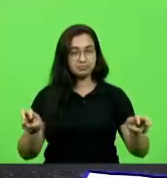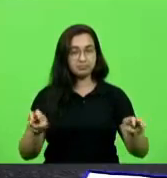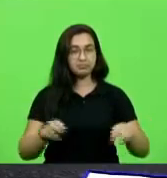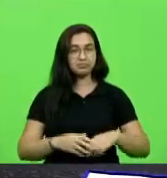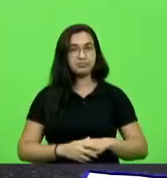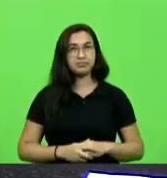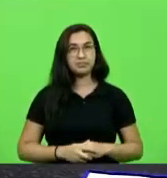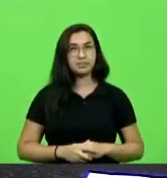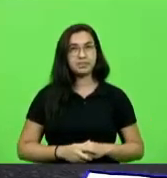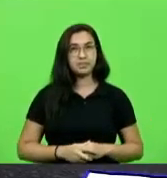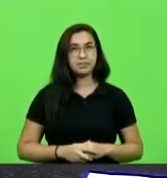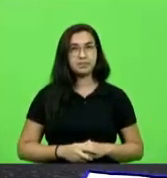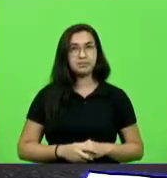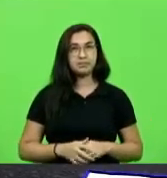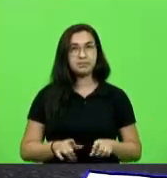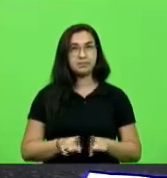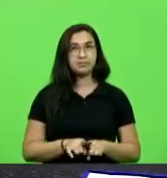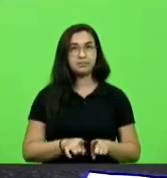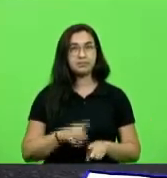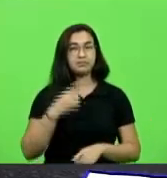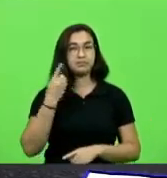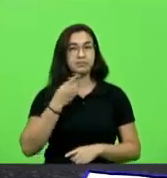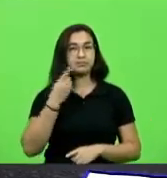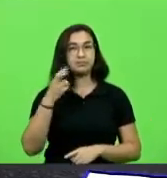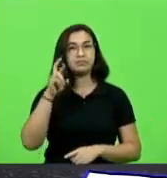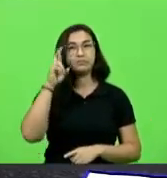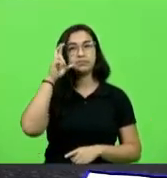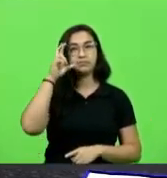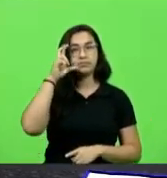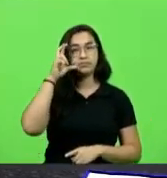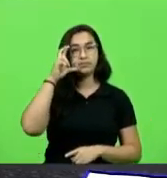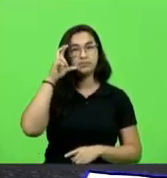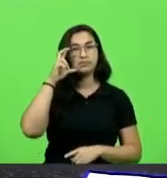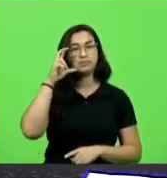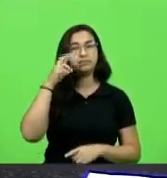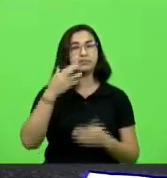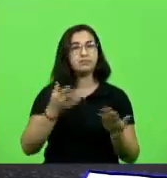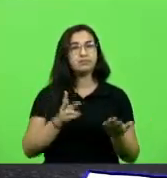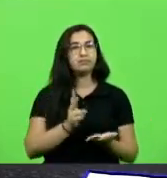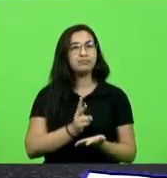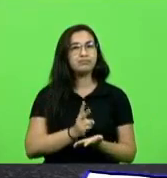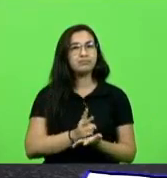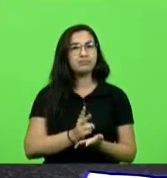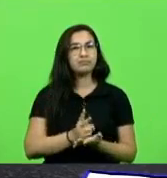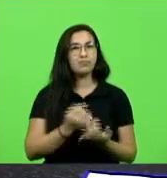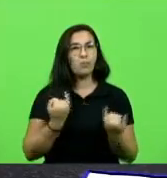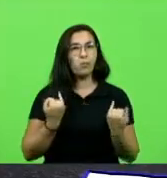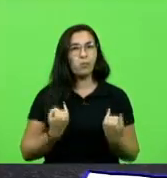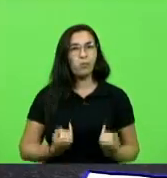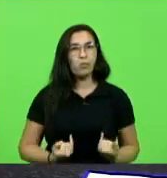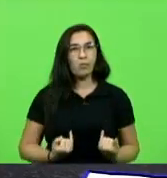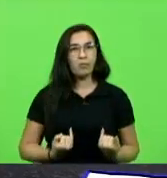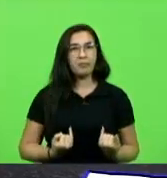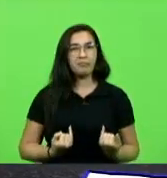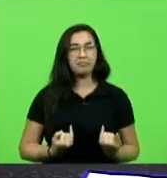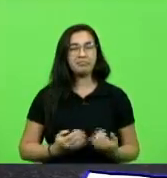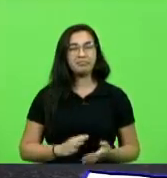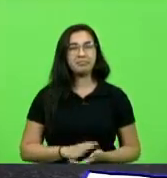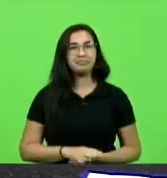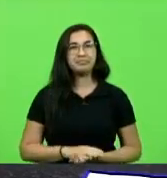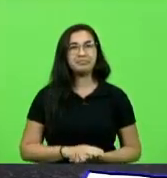bem como deputado Ricardo Alba que está aí sempre magrinho elegante ajeitadinho né